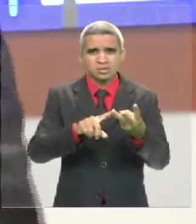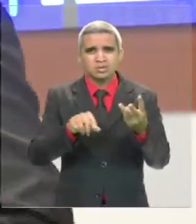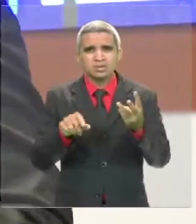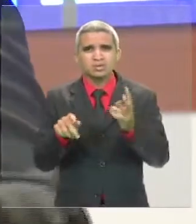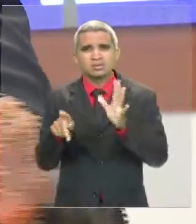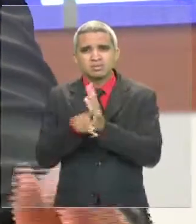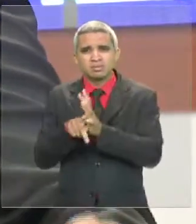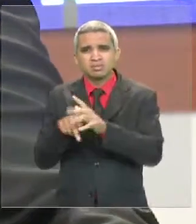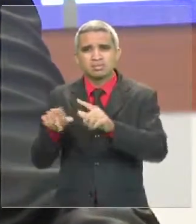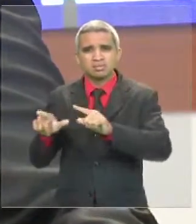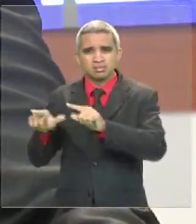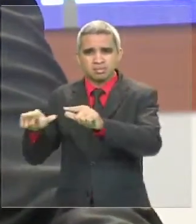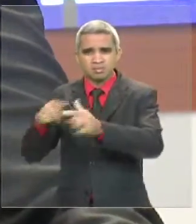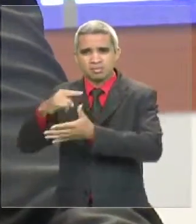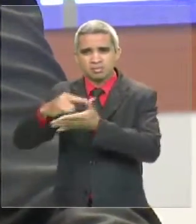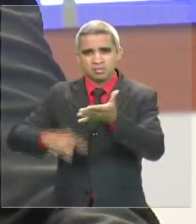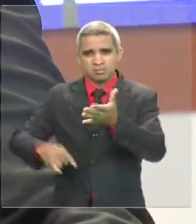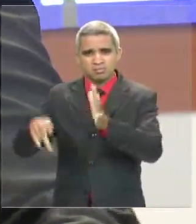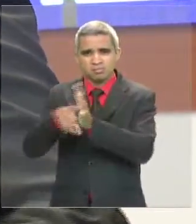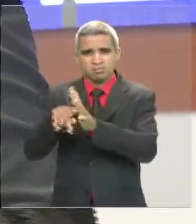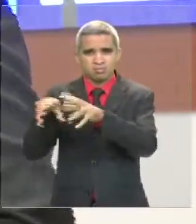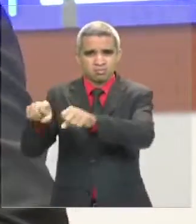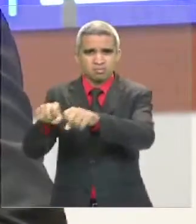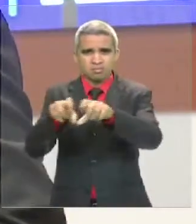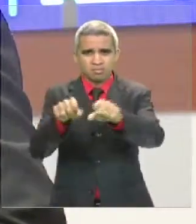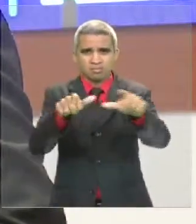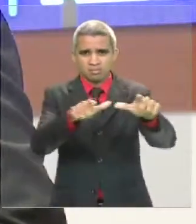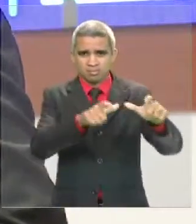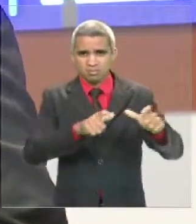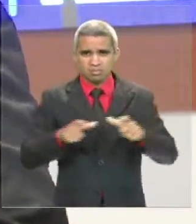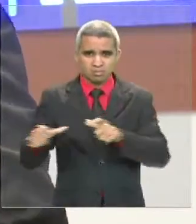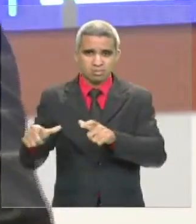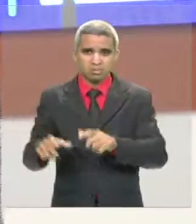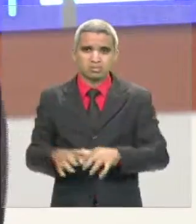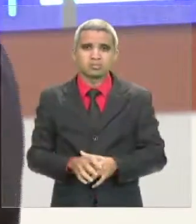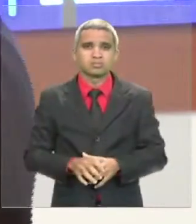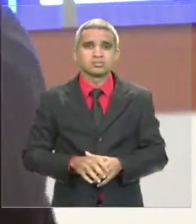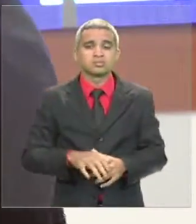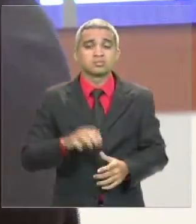para uma cidade de mais de um milhão de habitantes. Edvaldo deveria manter?